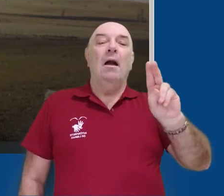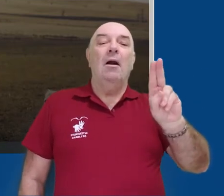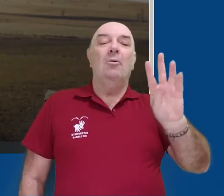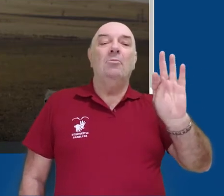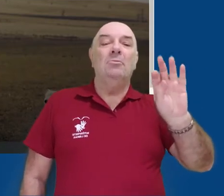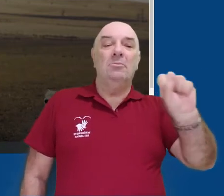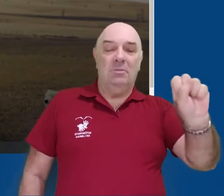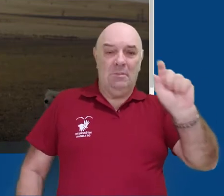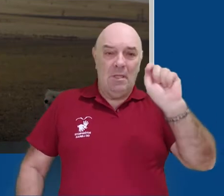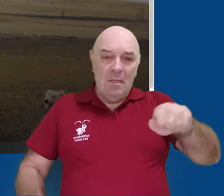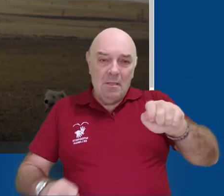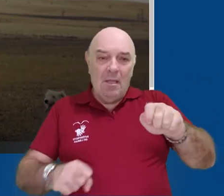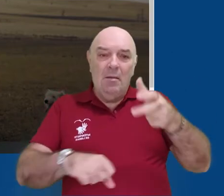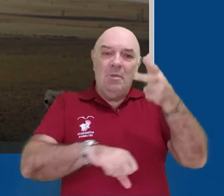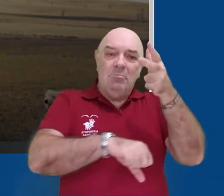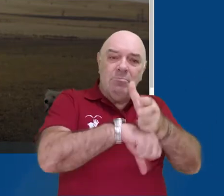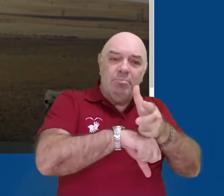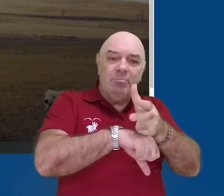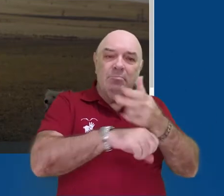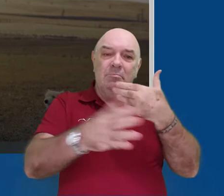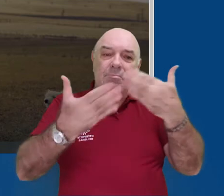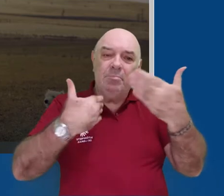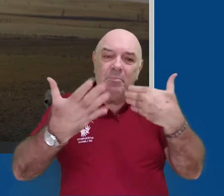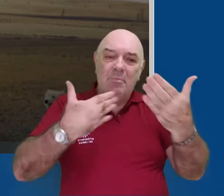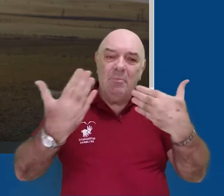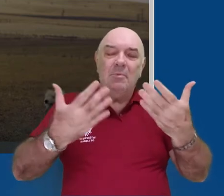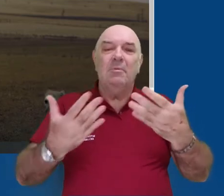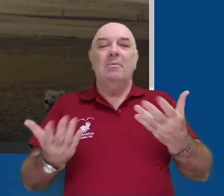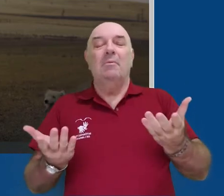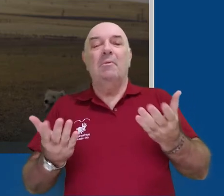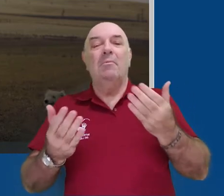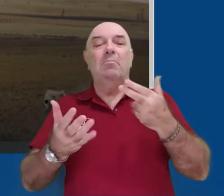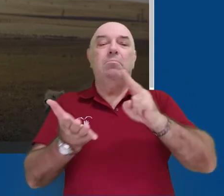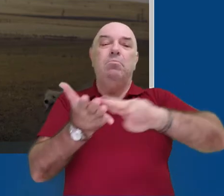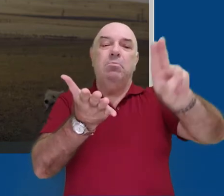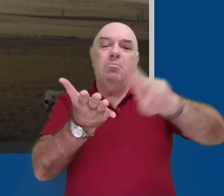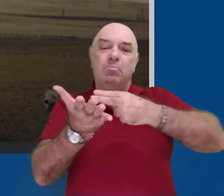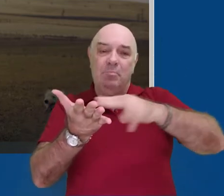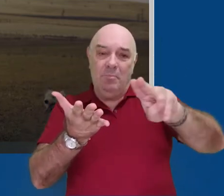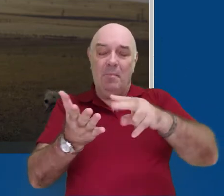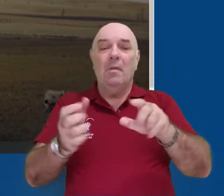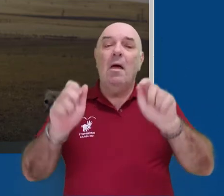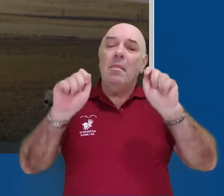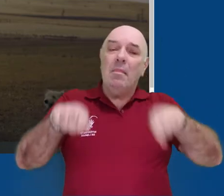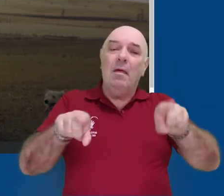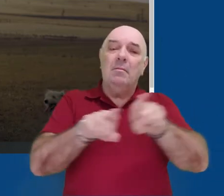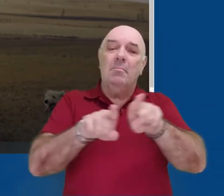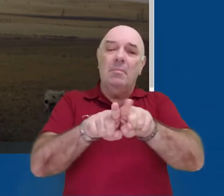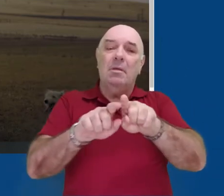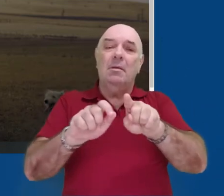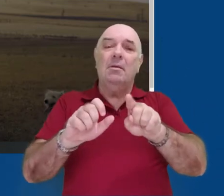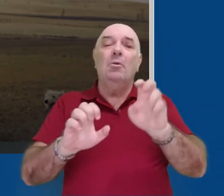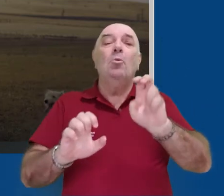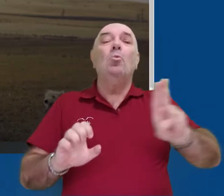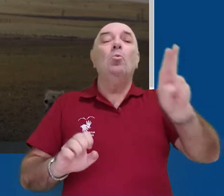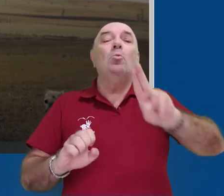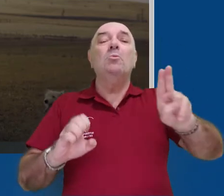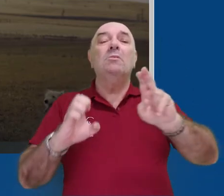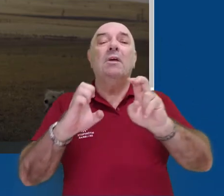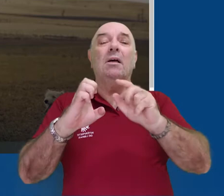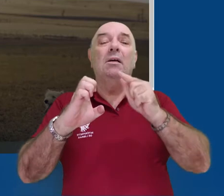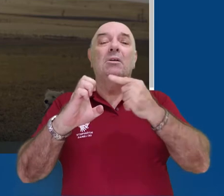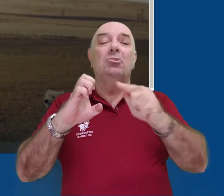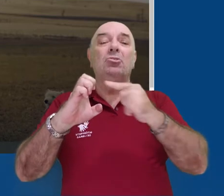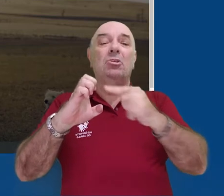videochamadas. Também é possível acessar o Hangouts diretamente do Gmail. Na tela